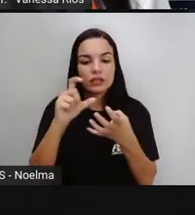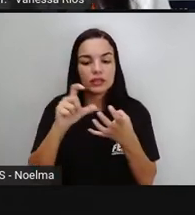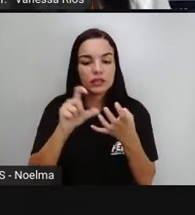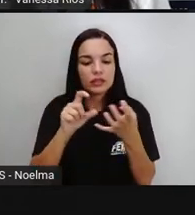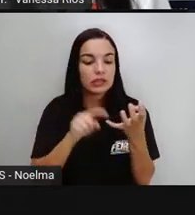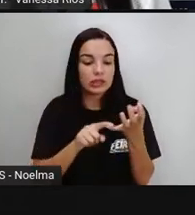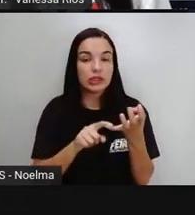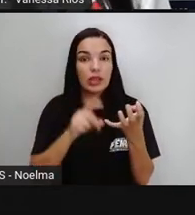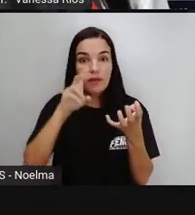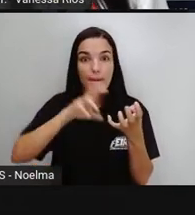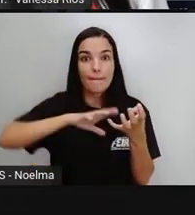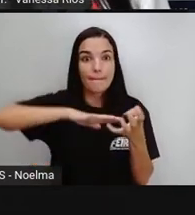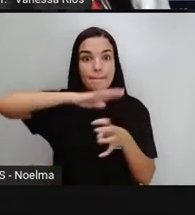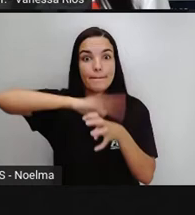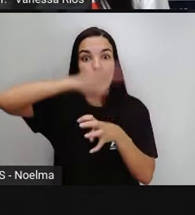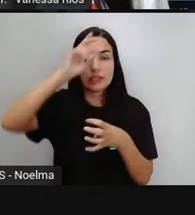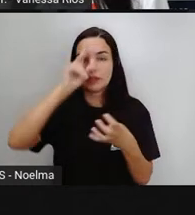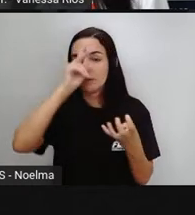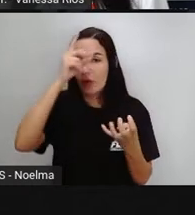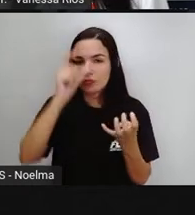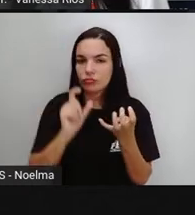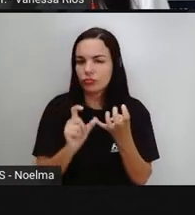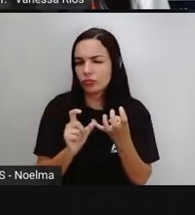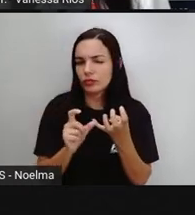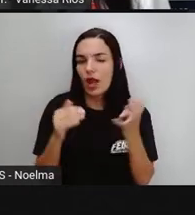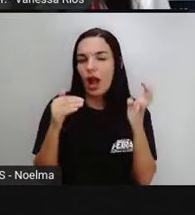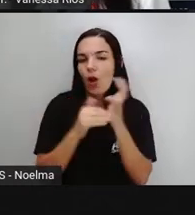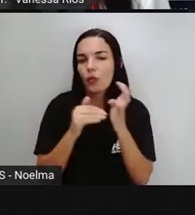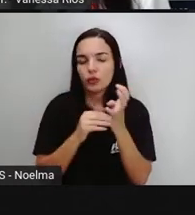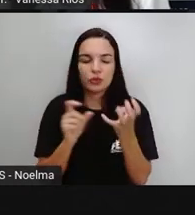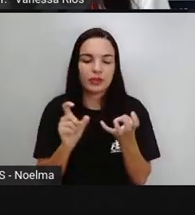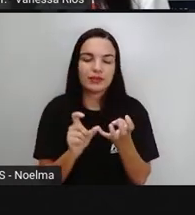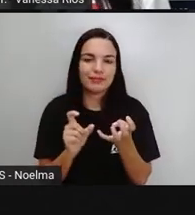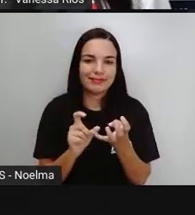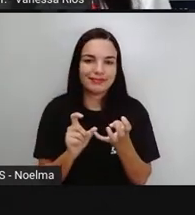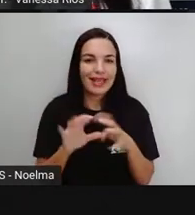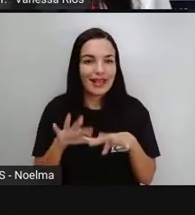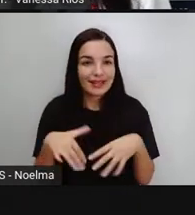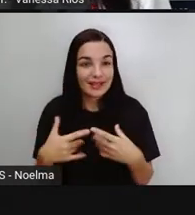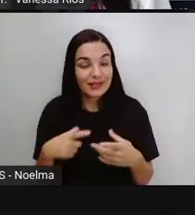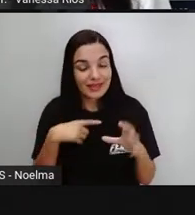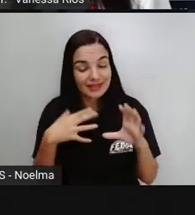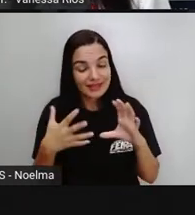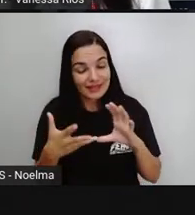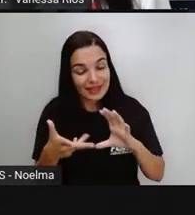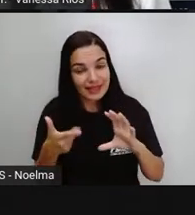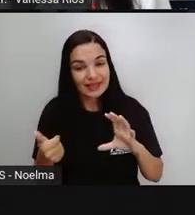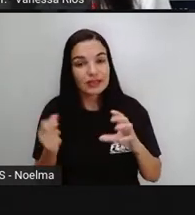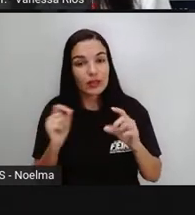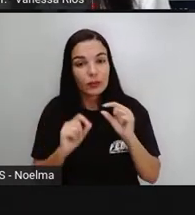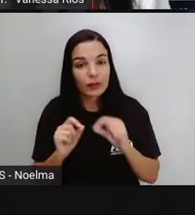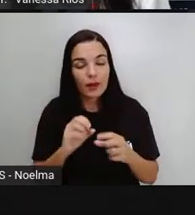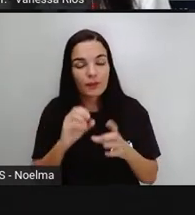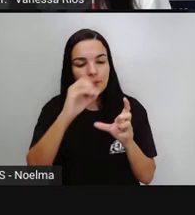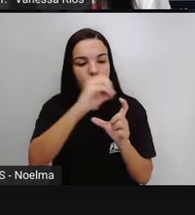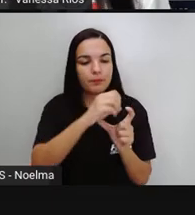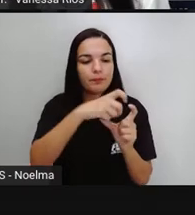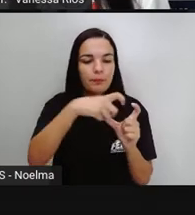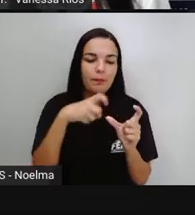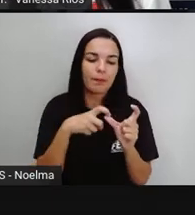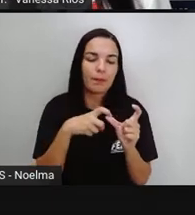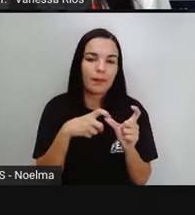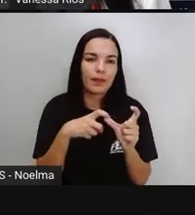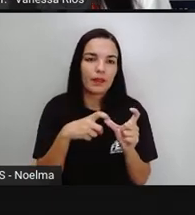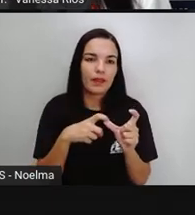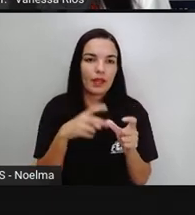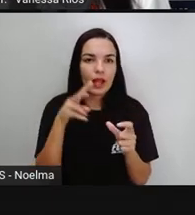XI. Em relação à localização, é a última sílaba e é classificada então como oxítona. Vocês